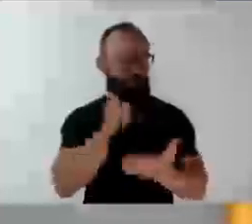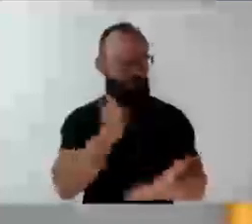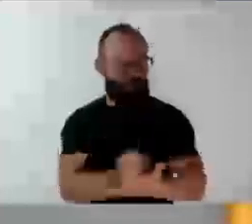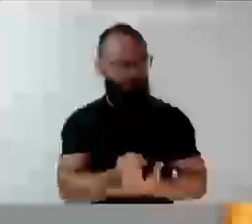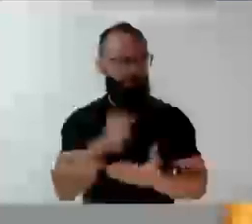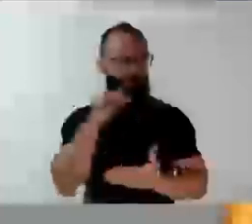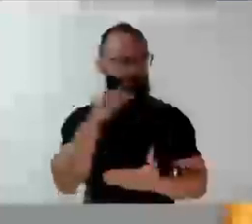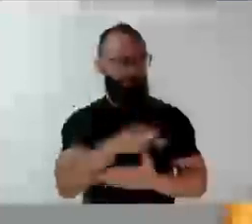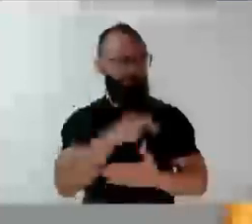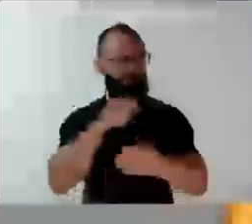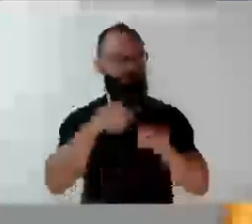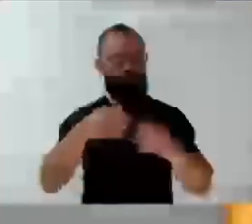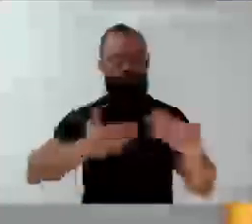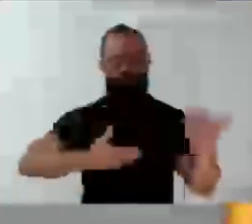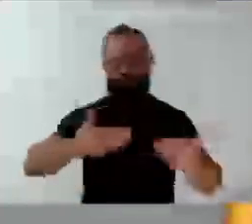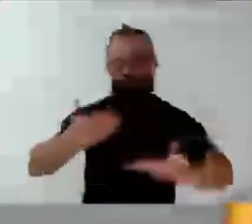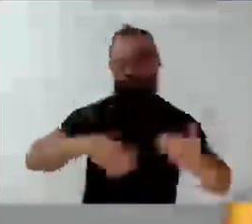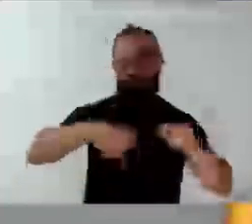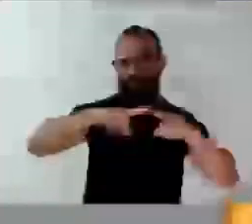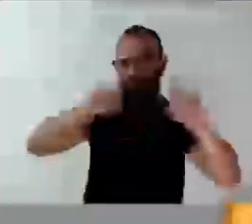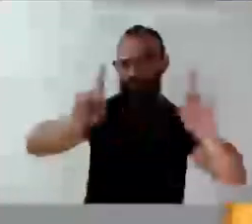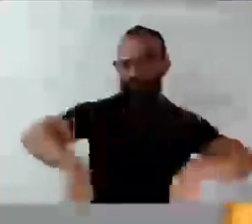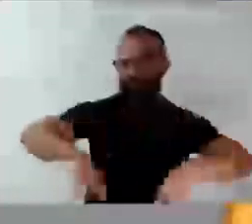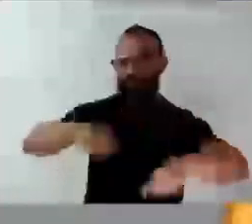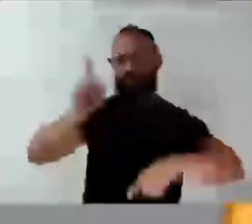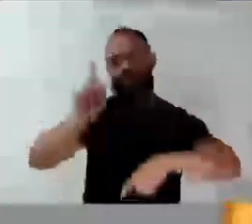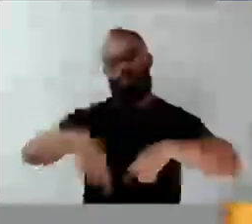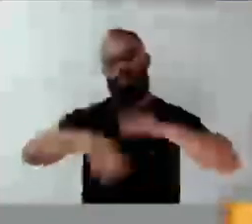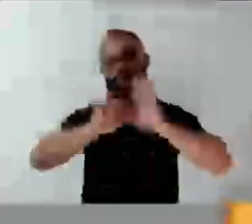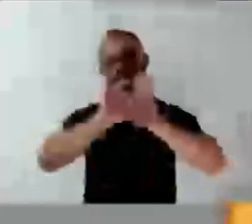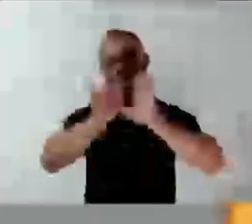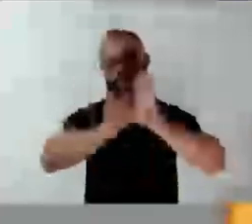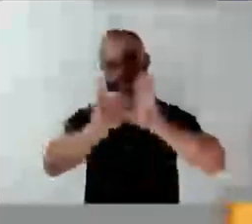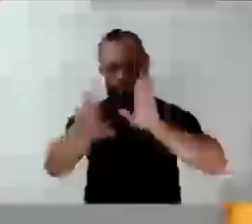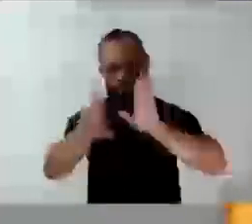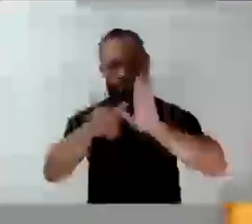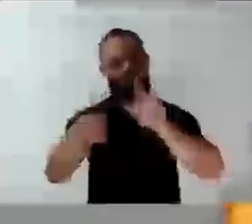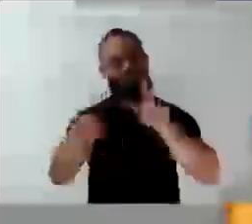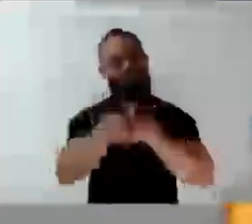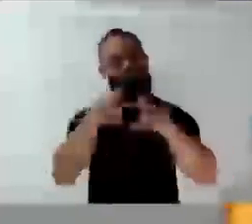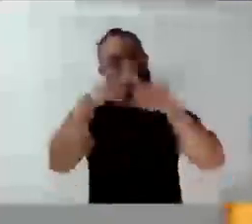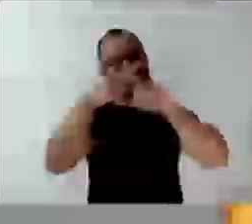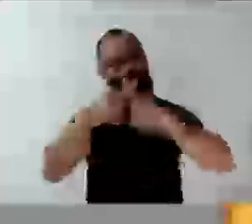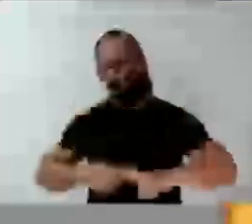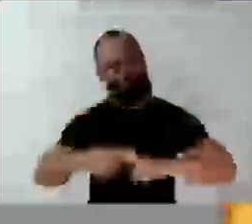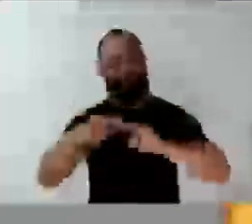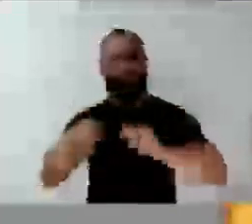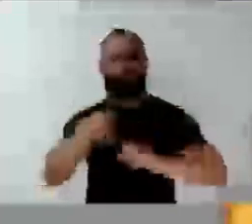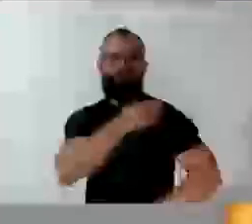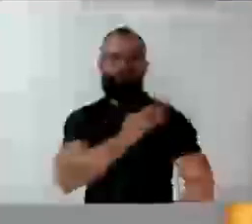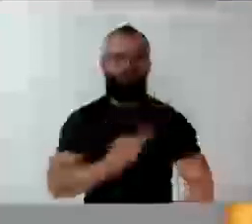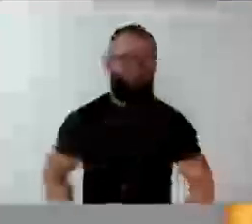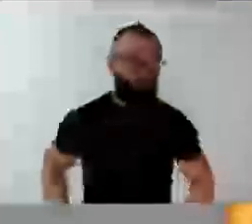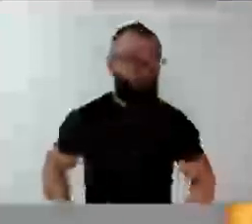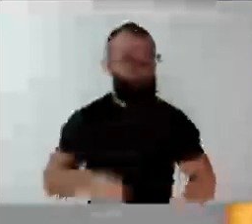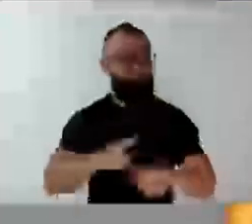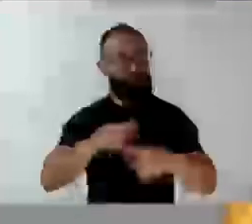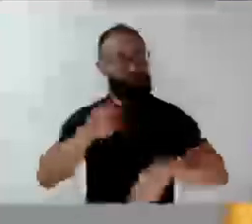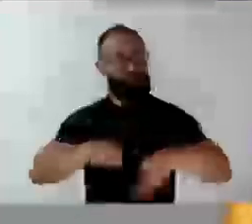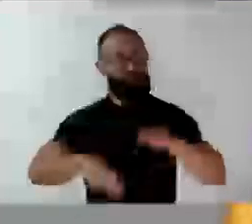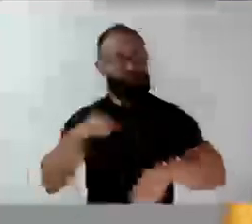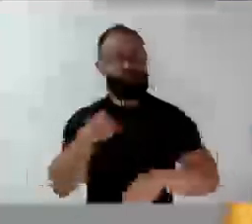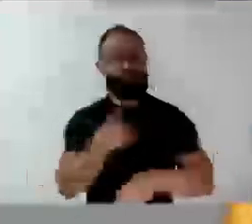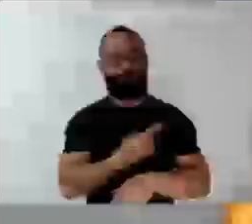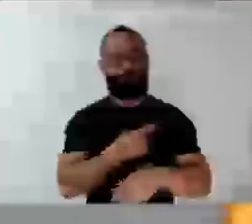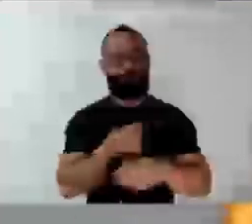públicos, ele é por meio de edital e concorrência pública, e às vezes foge, quase sempre, foge da competência dos